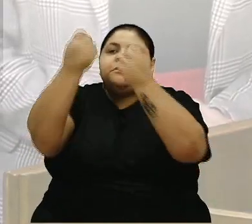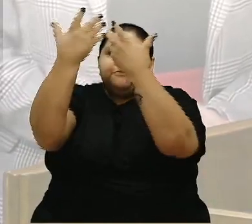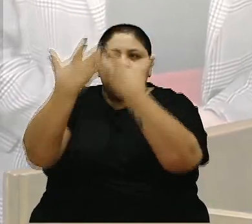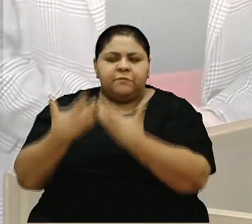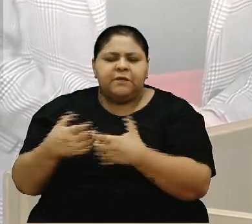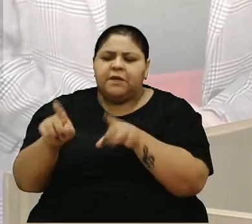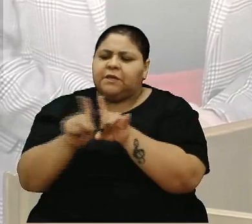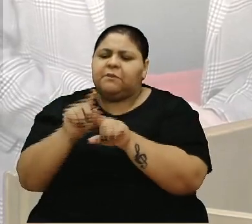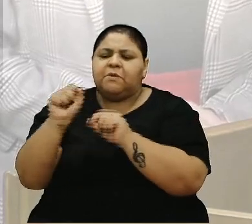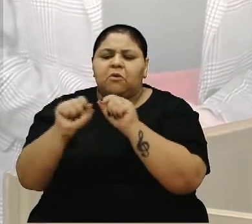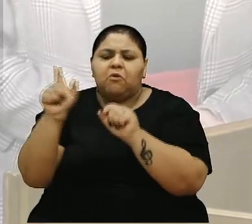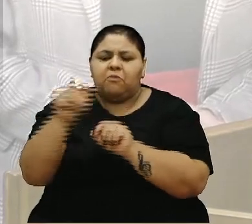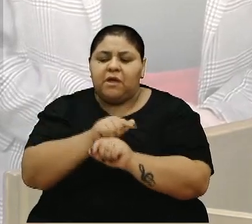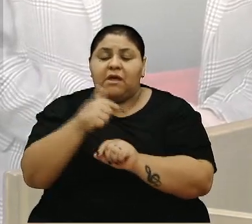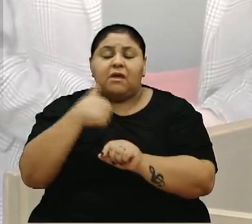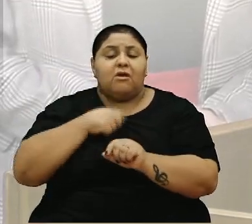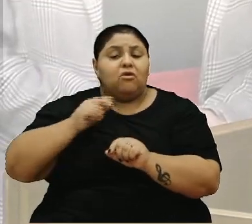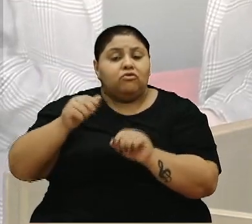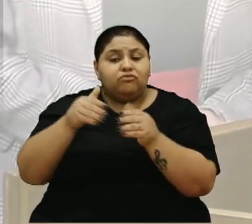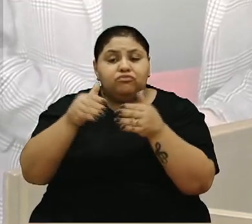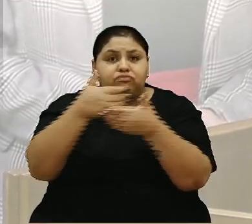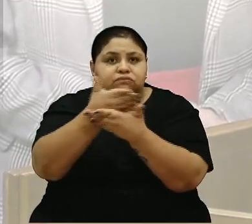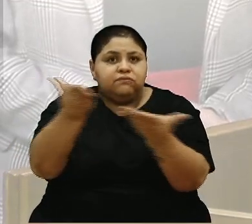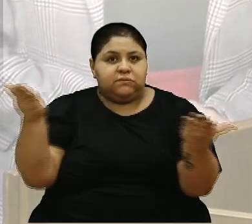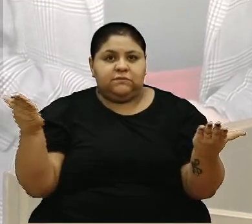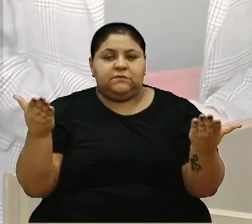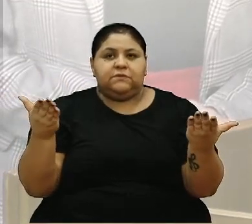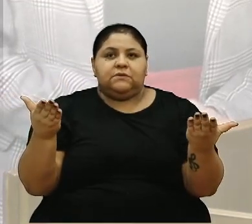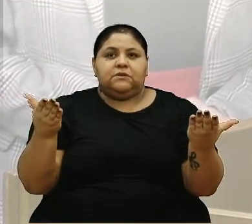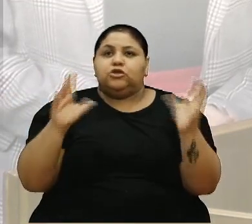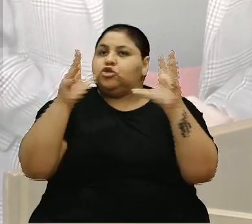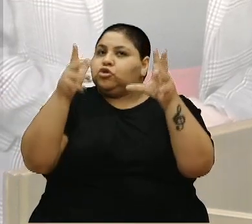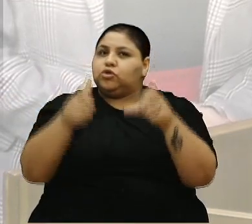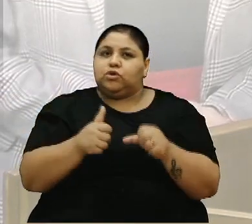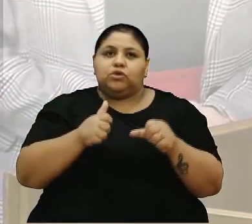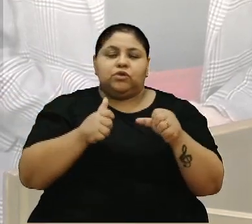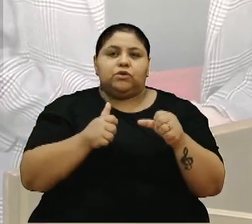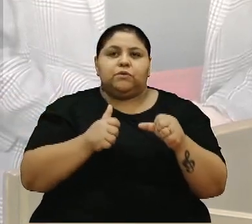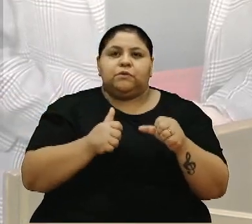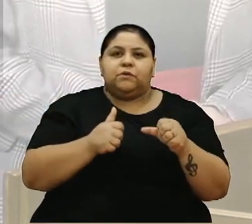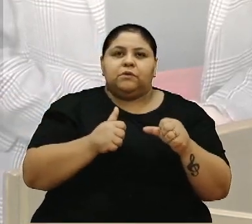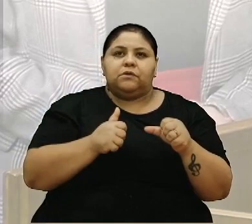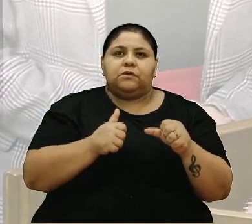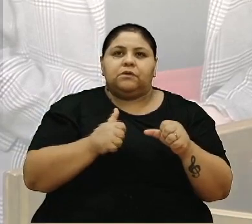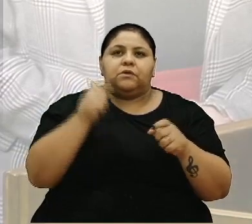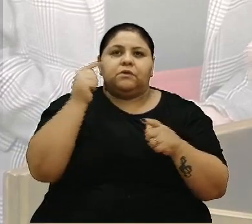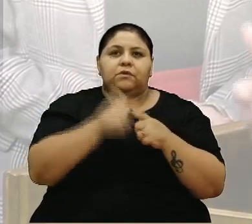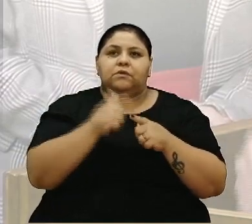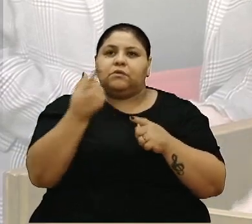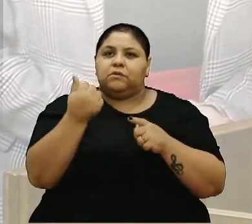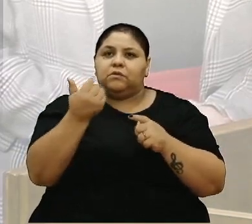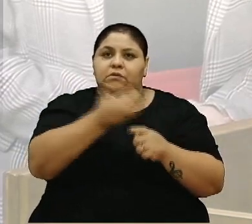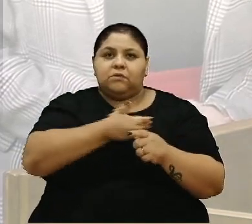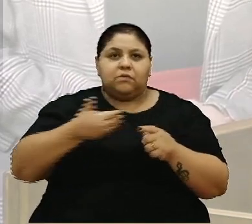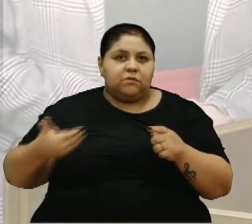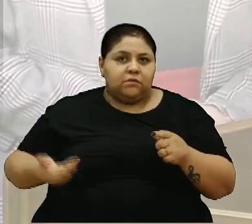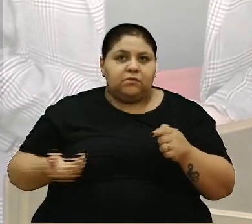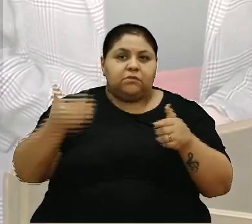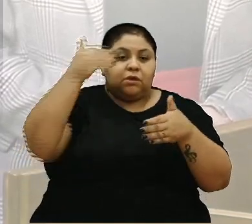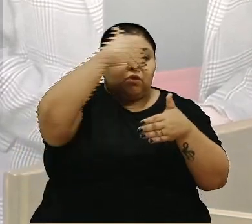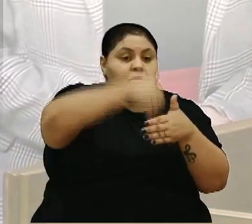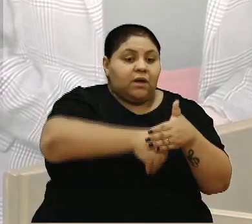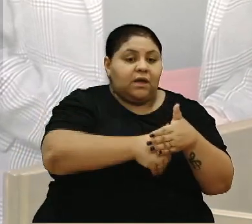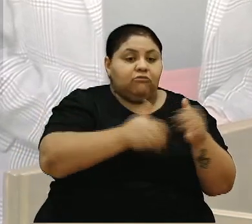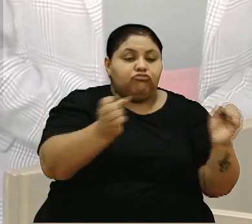tranquilo, assim, pessoal, eu estou sempre aberto à disposição, estou sempre à disposição aí de todos vocês, de todos os senhores, porque é dinheiro público também que é colocado no evento,